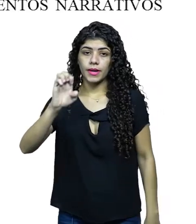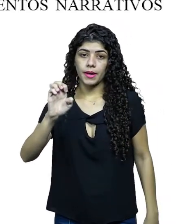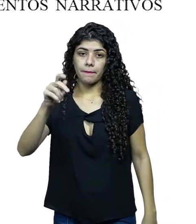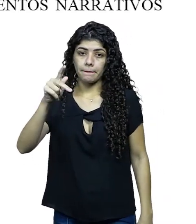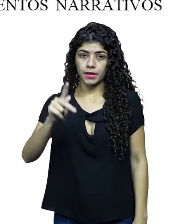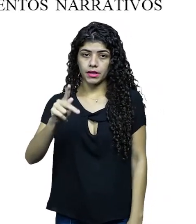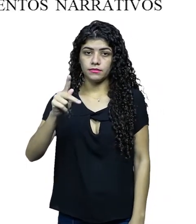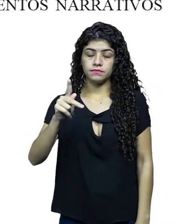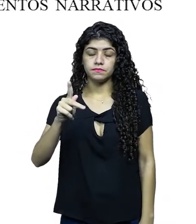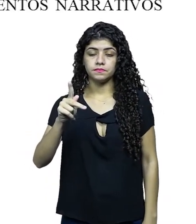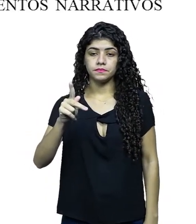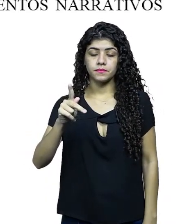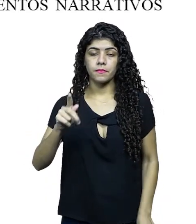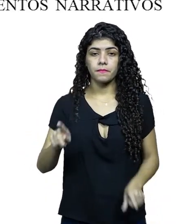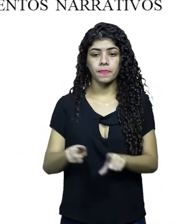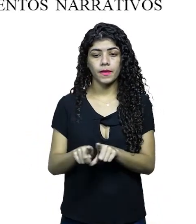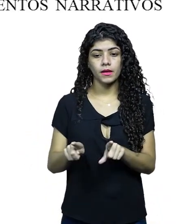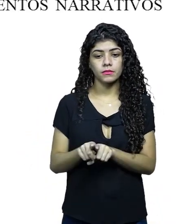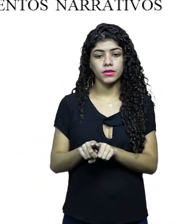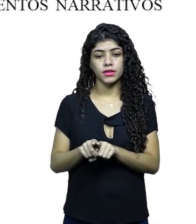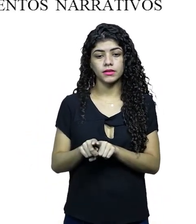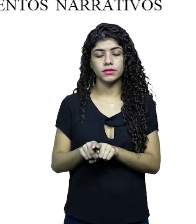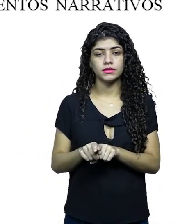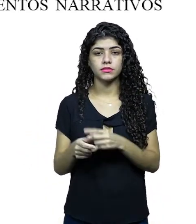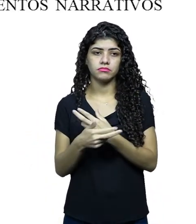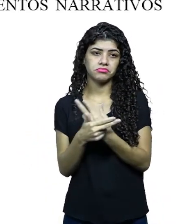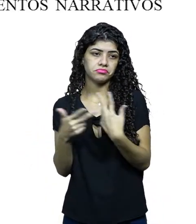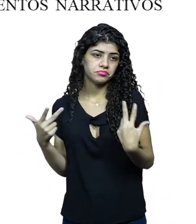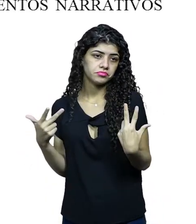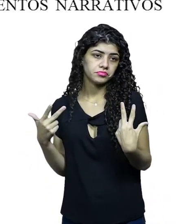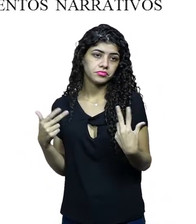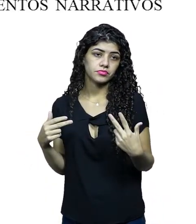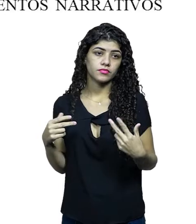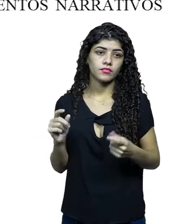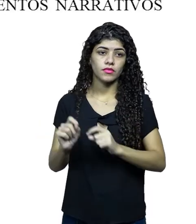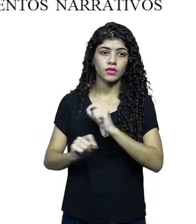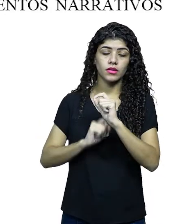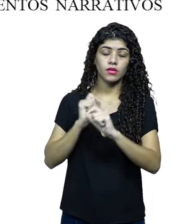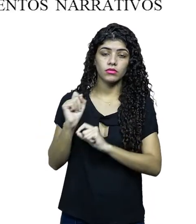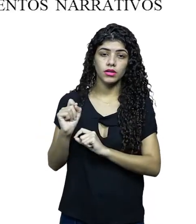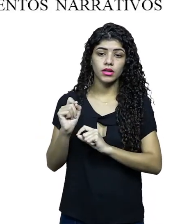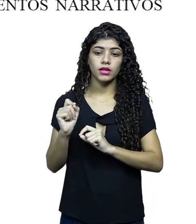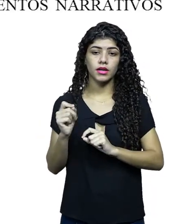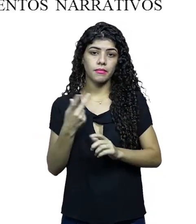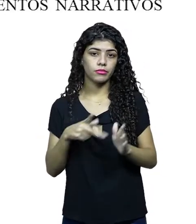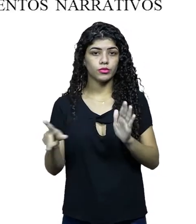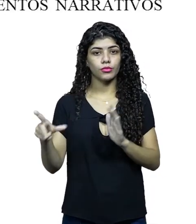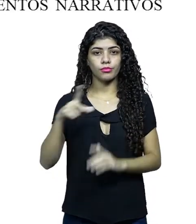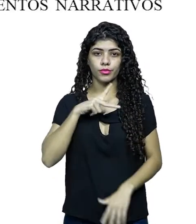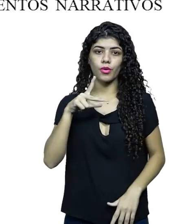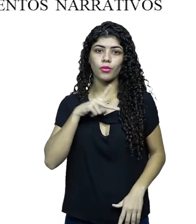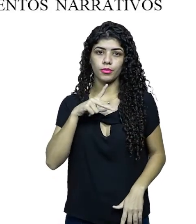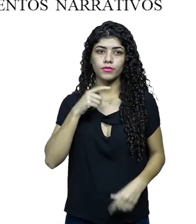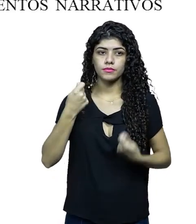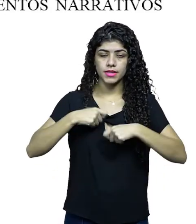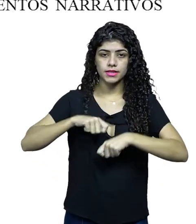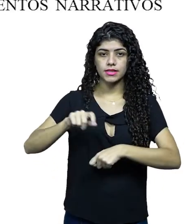episódio, o roteiro do primeiro episódio, e as sinopses dos demais. Então, isso é muito particular. Você